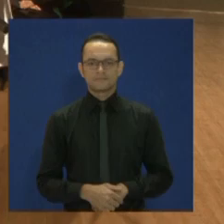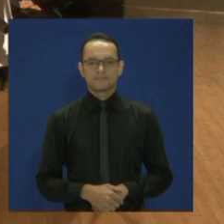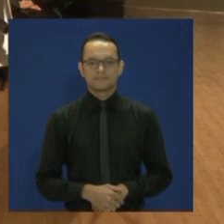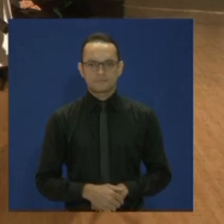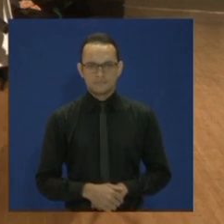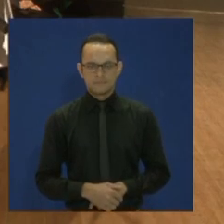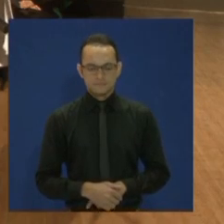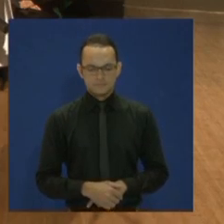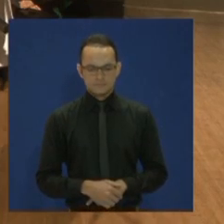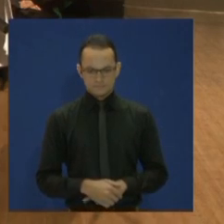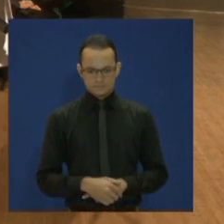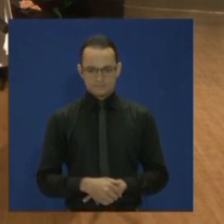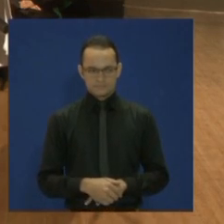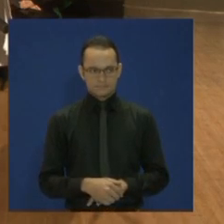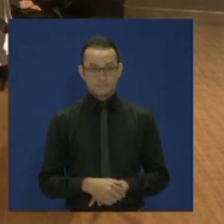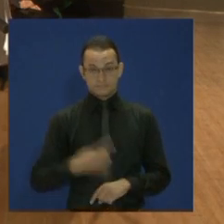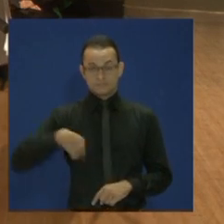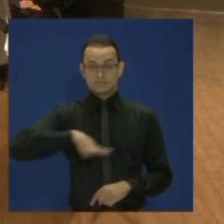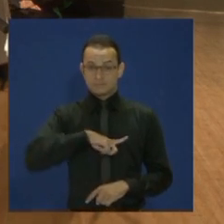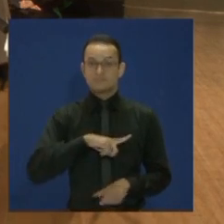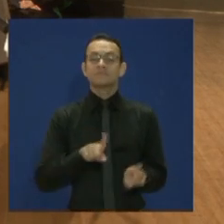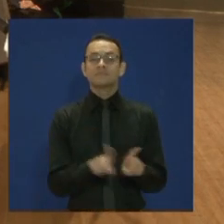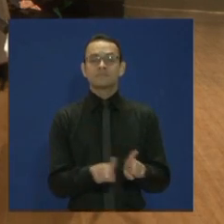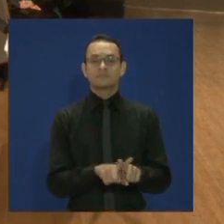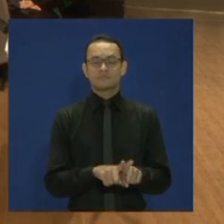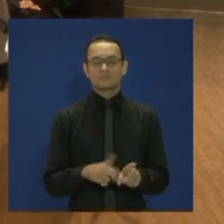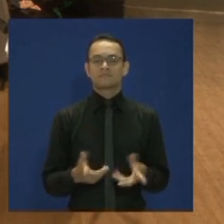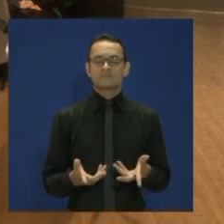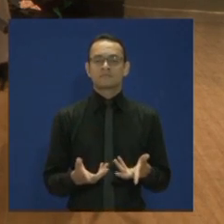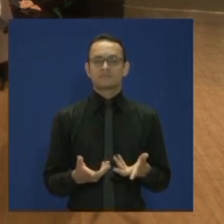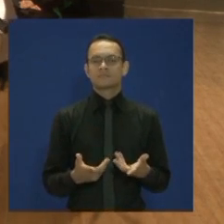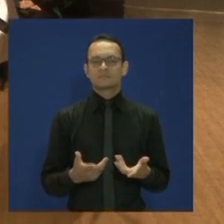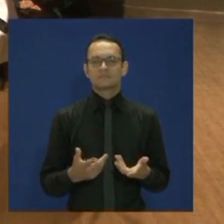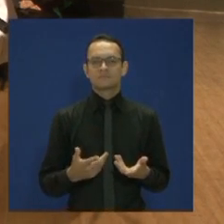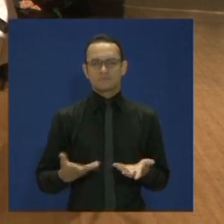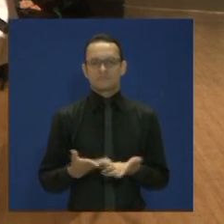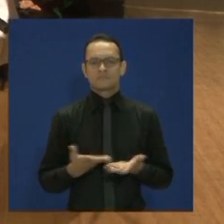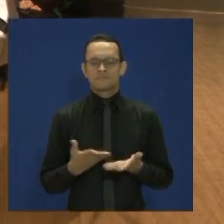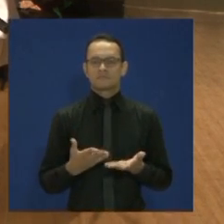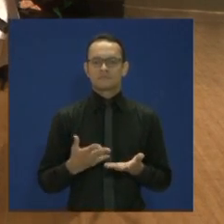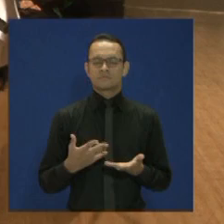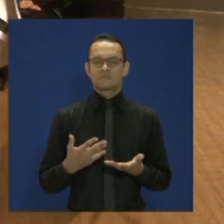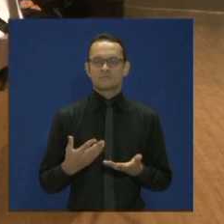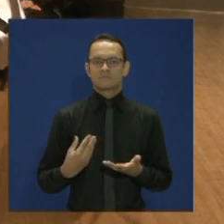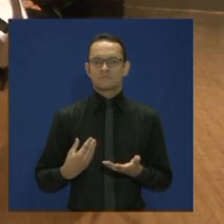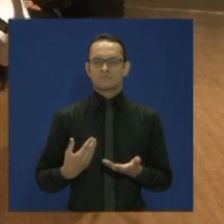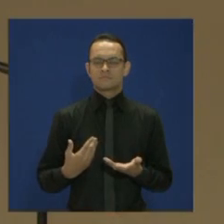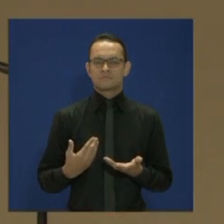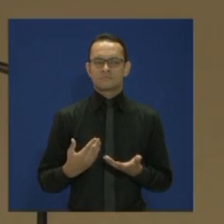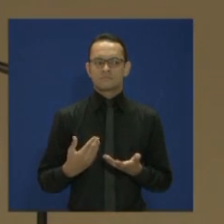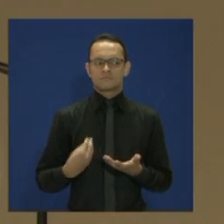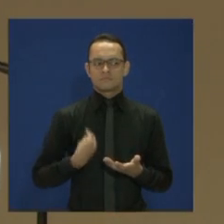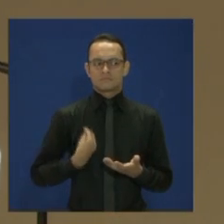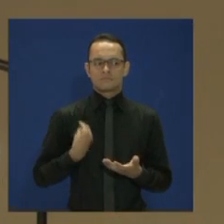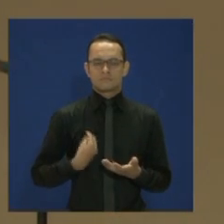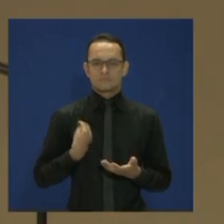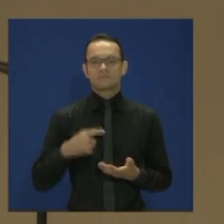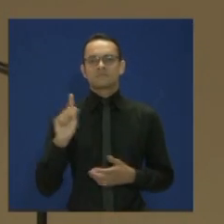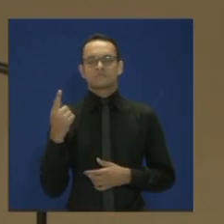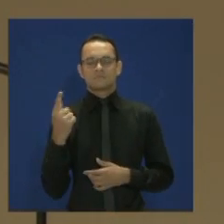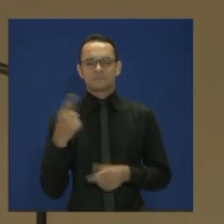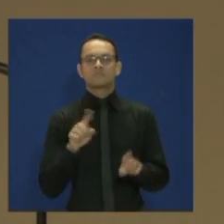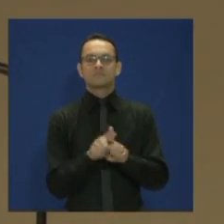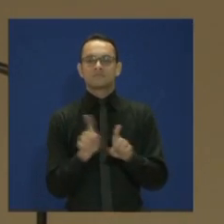Estamos, portanto, consolidando a nossa presença em Goiânia, no interior do Estado, dando maiores